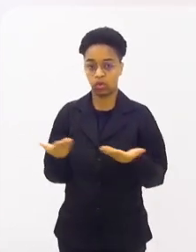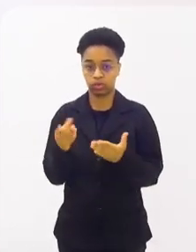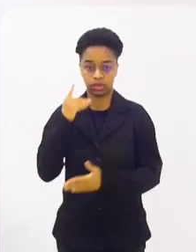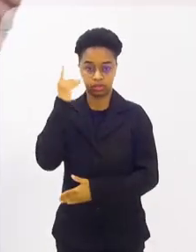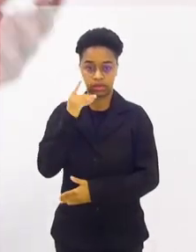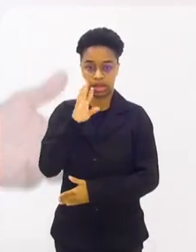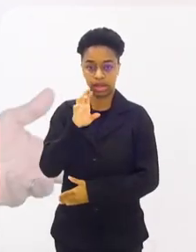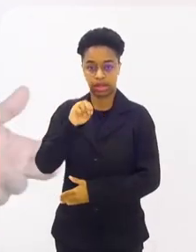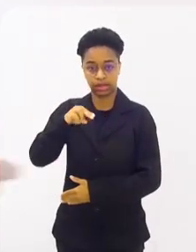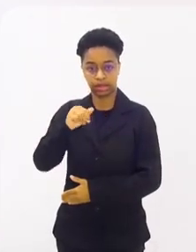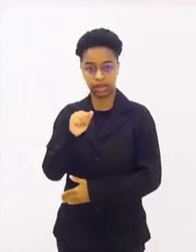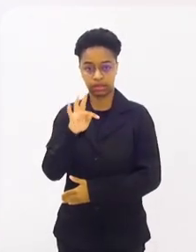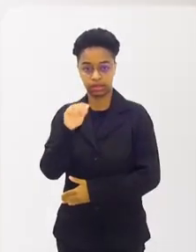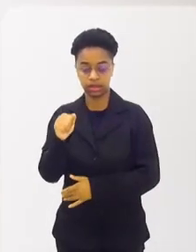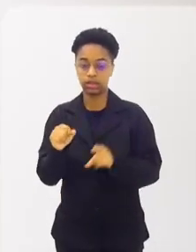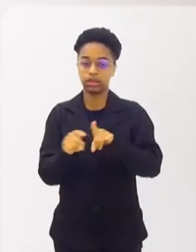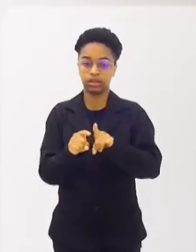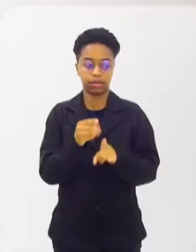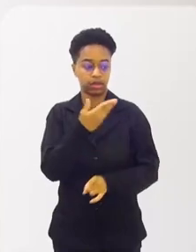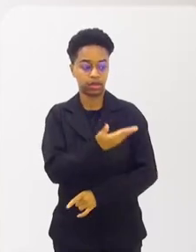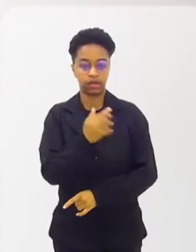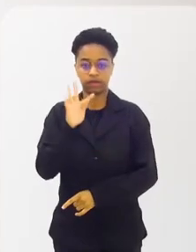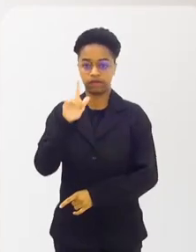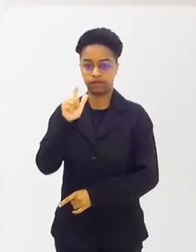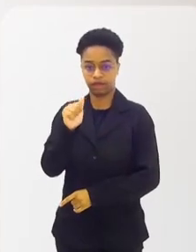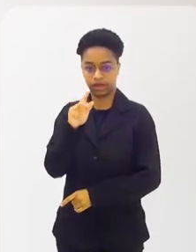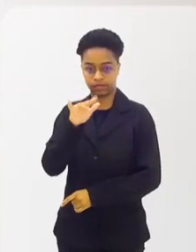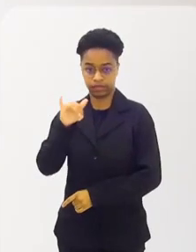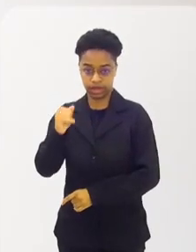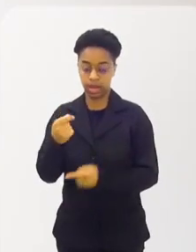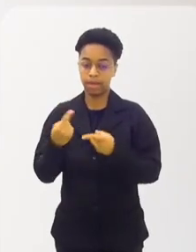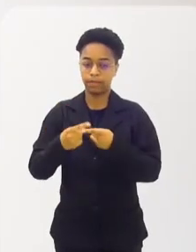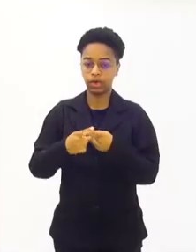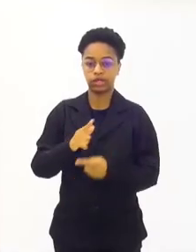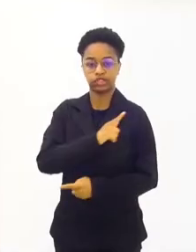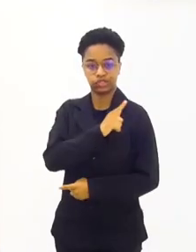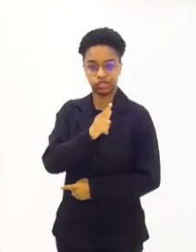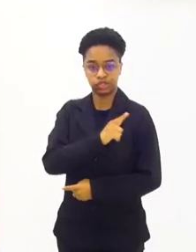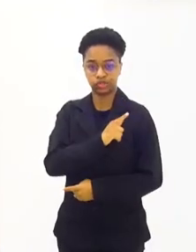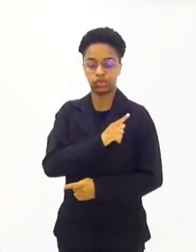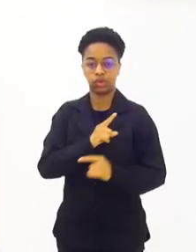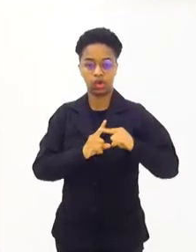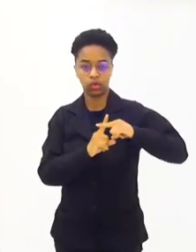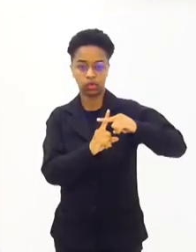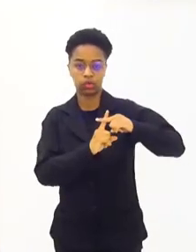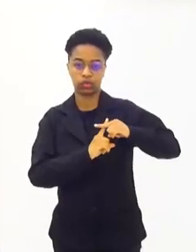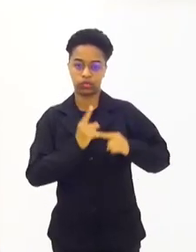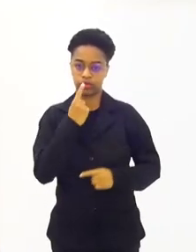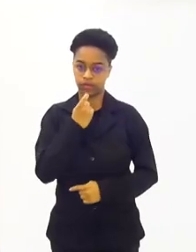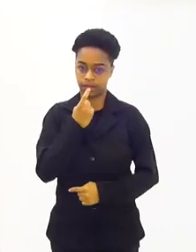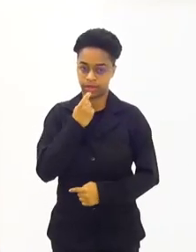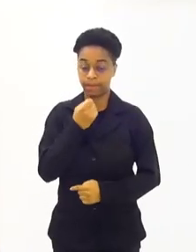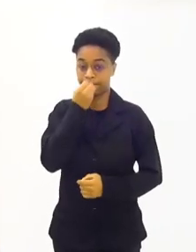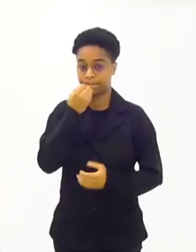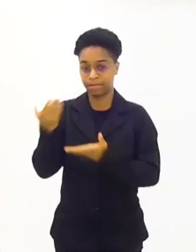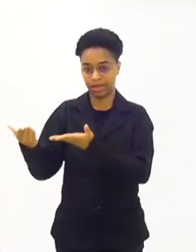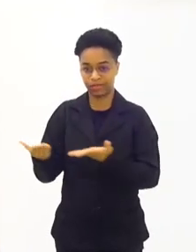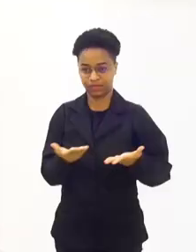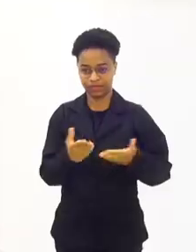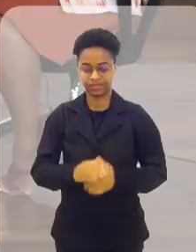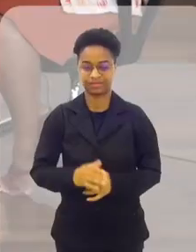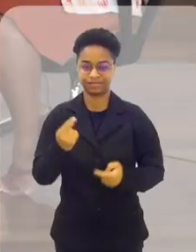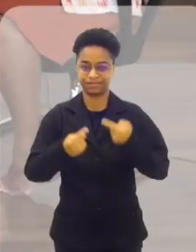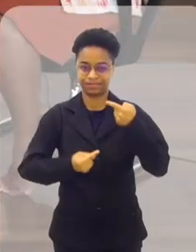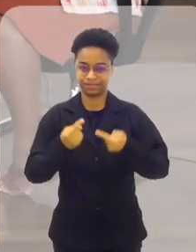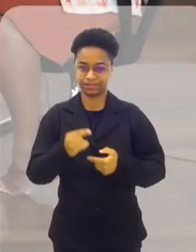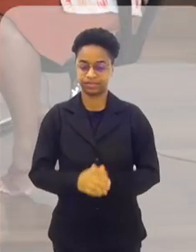a deputada Renata Souza e também a Flávia Camilo, que é gestora da Cruz Vermelha. Sejam bem-vindas para